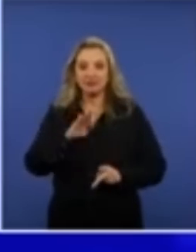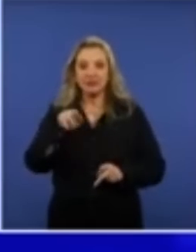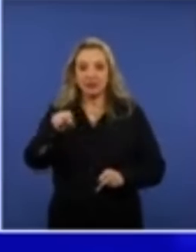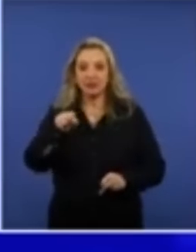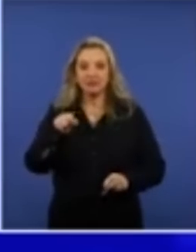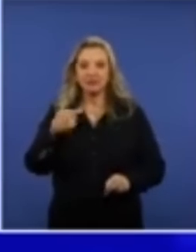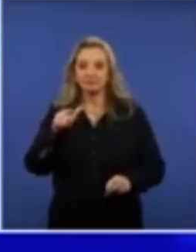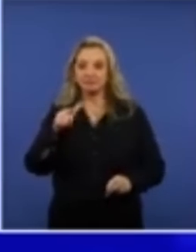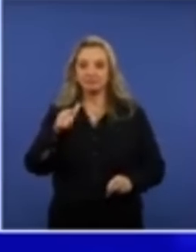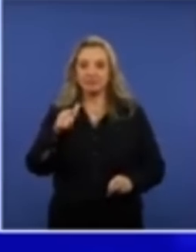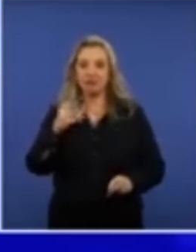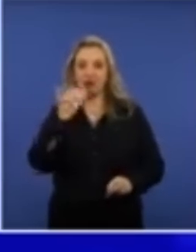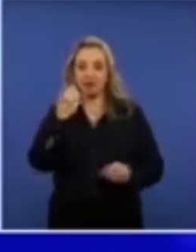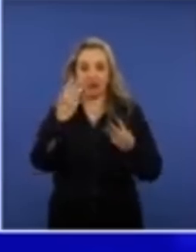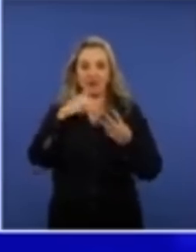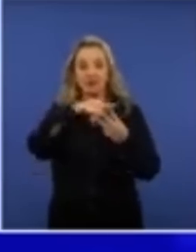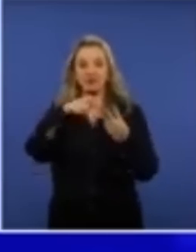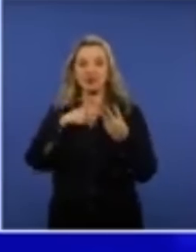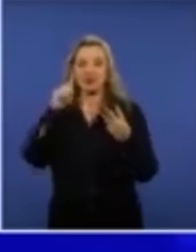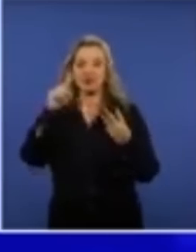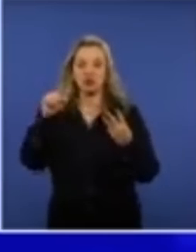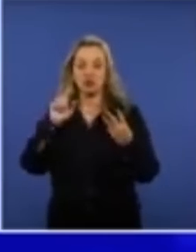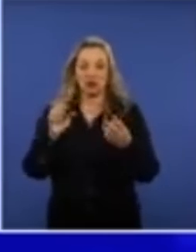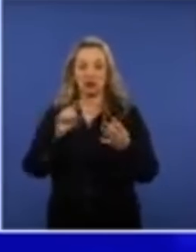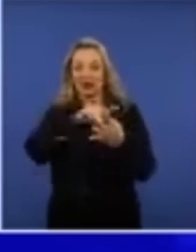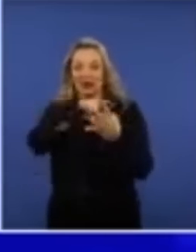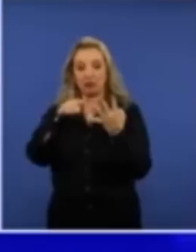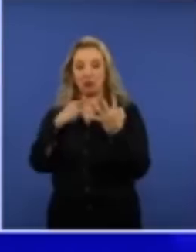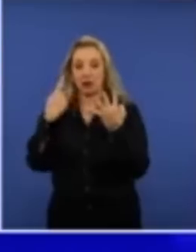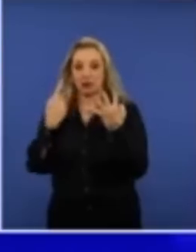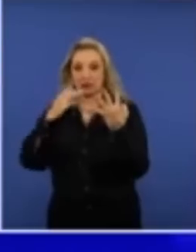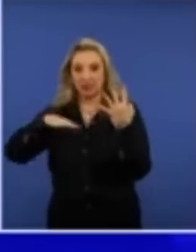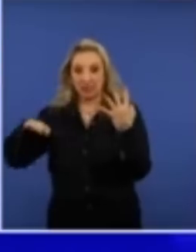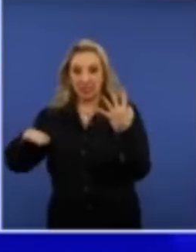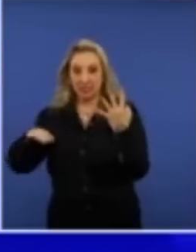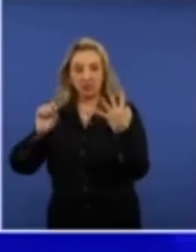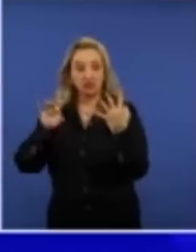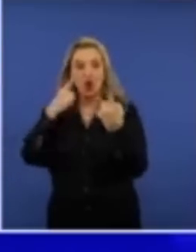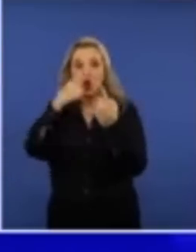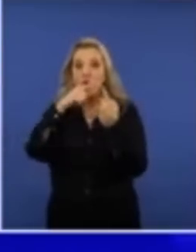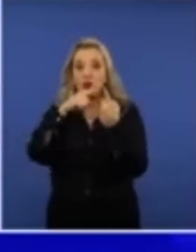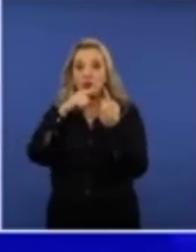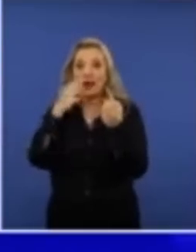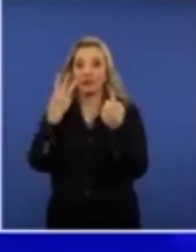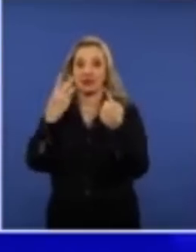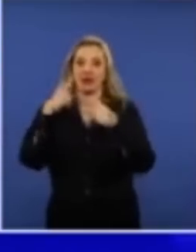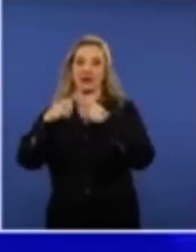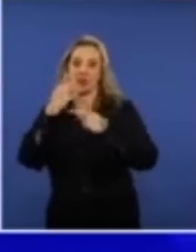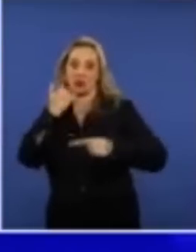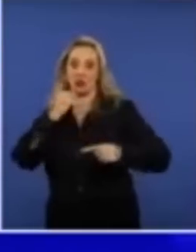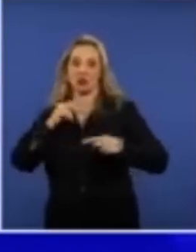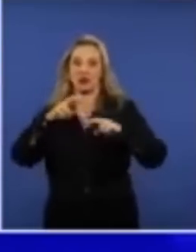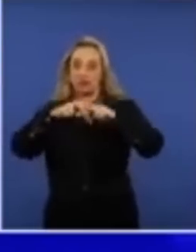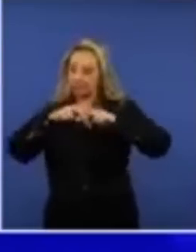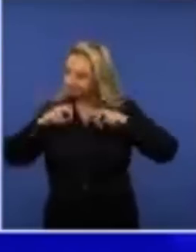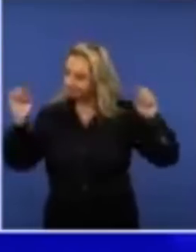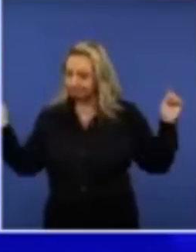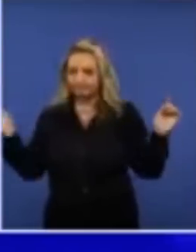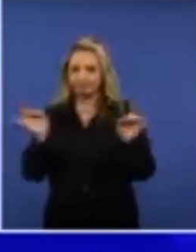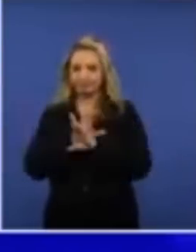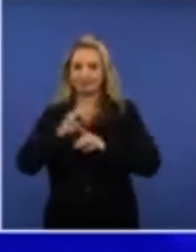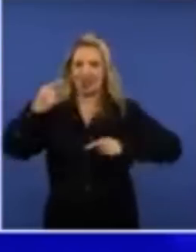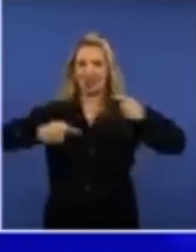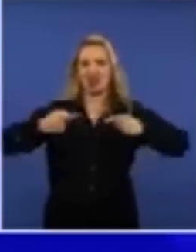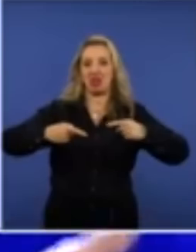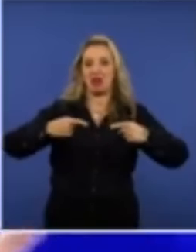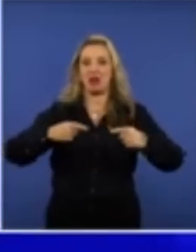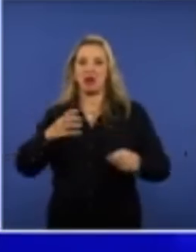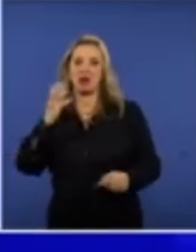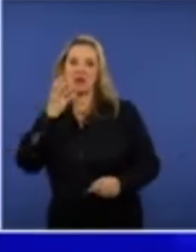política